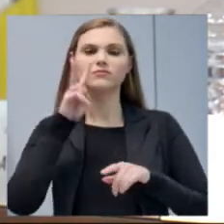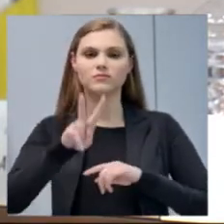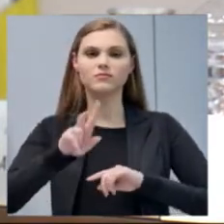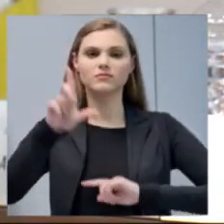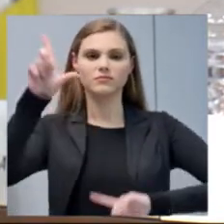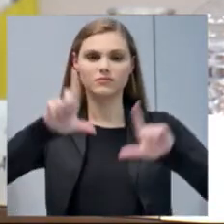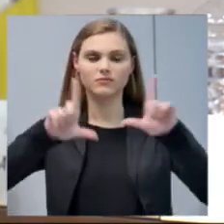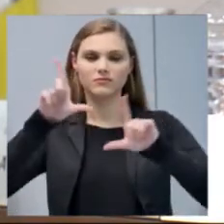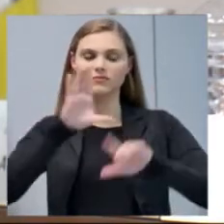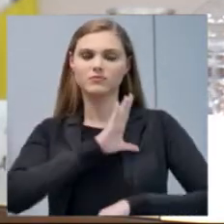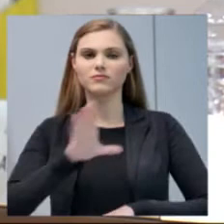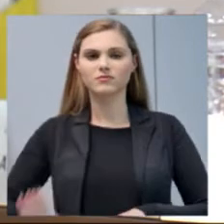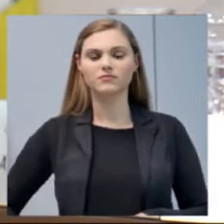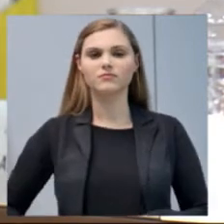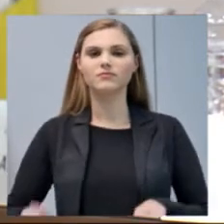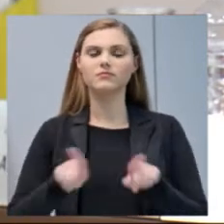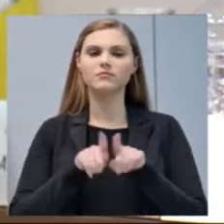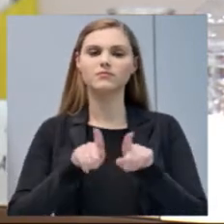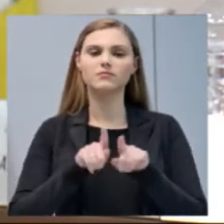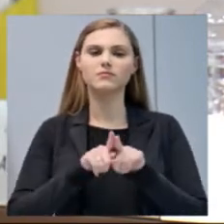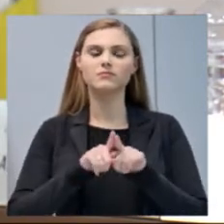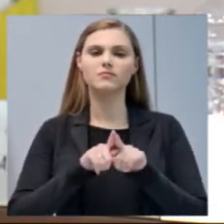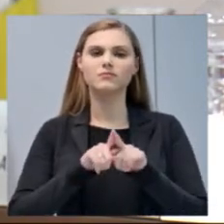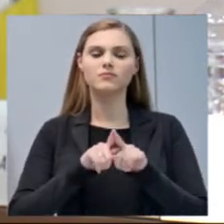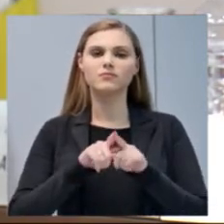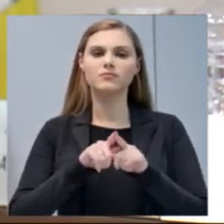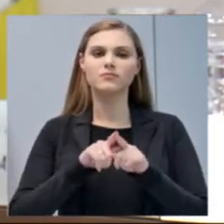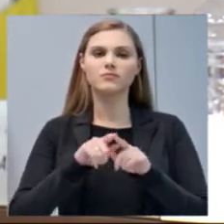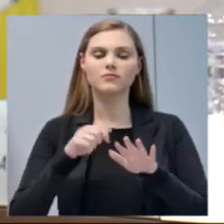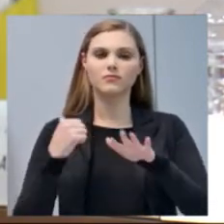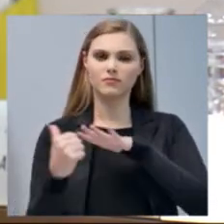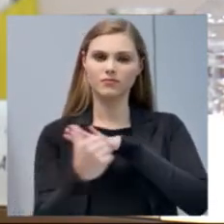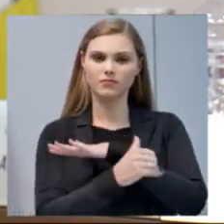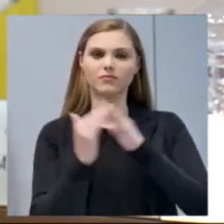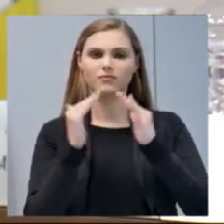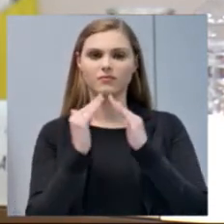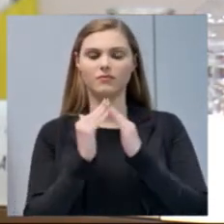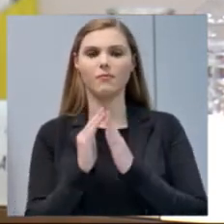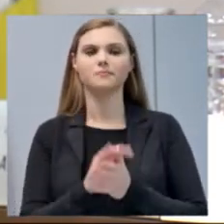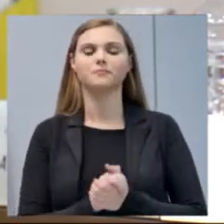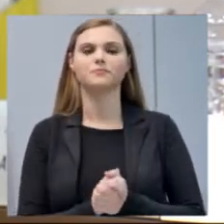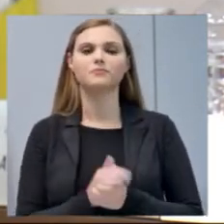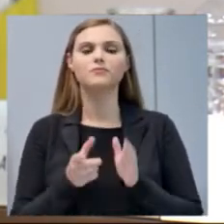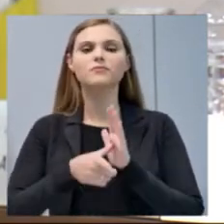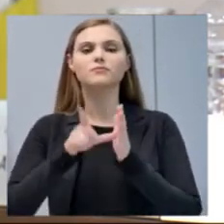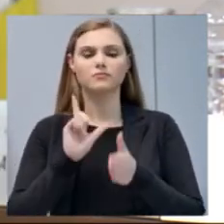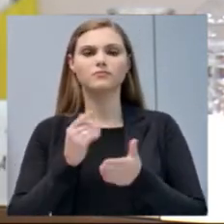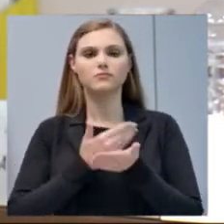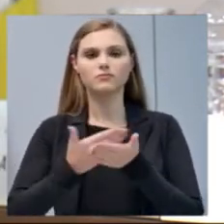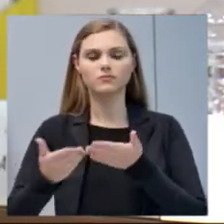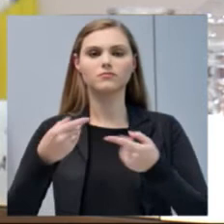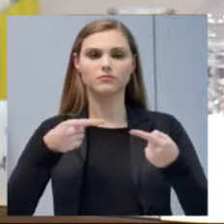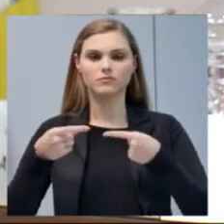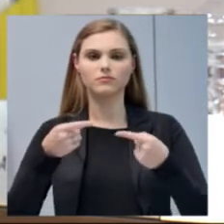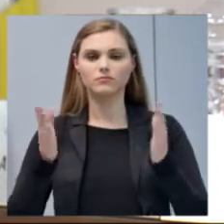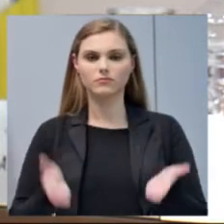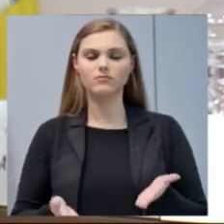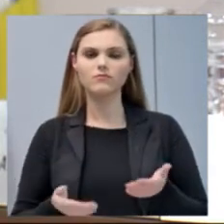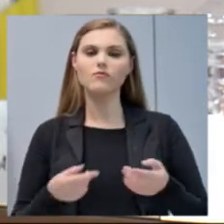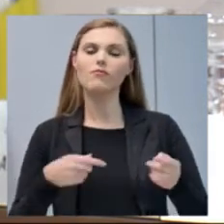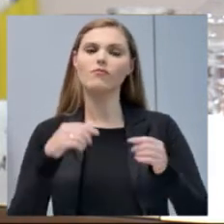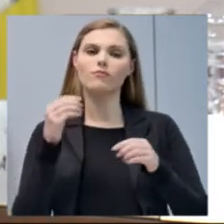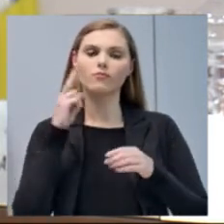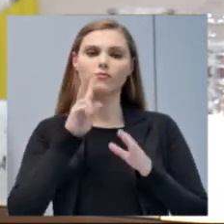Câmara e também nas redes sociais em suas casas. Antes de iniciar a sessão, coloco em votação a ata da sessão anterior. Em